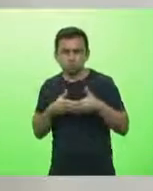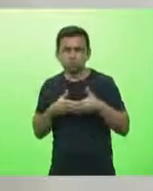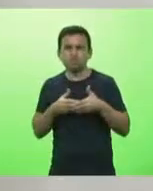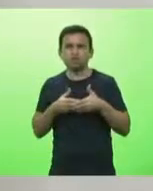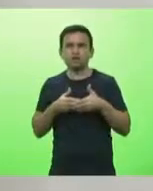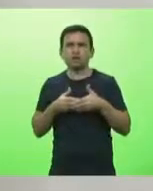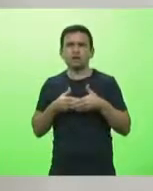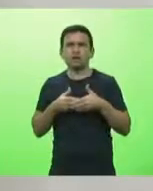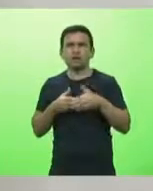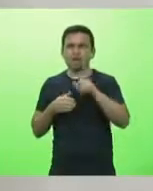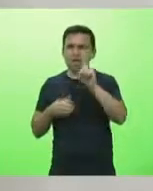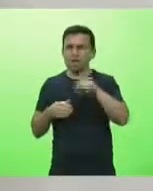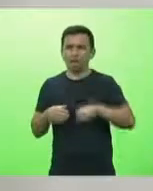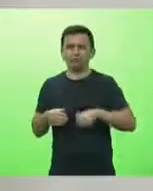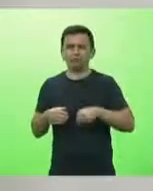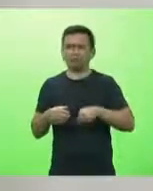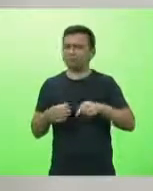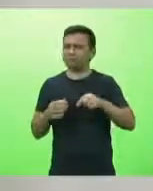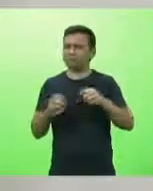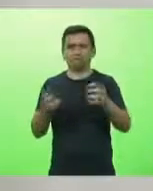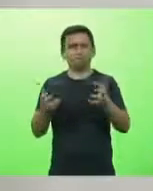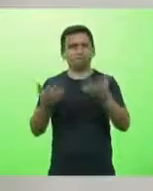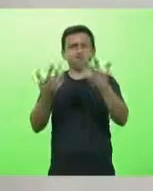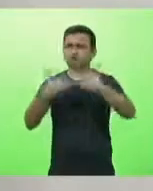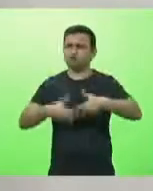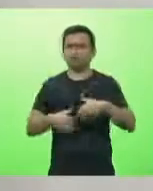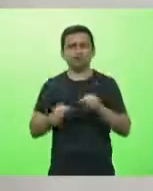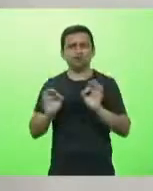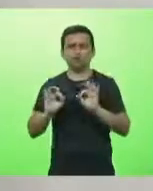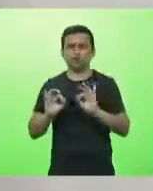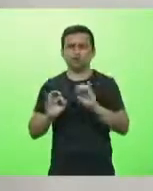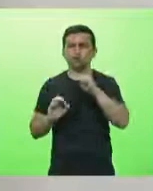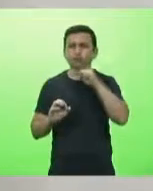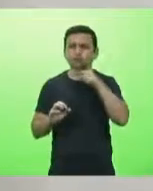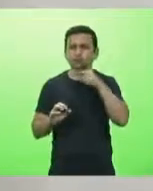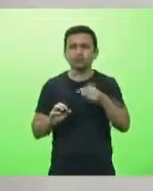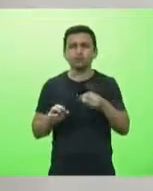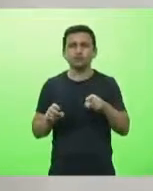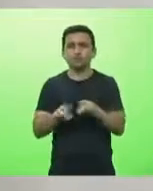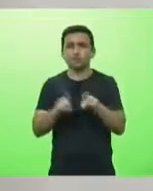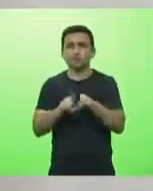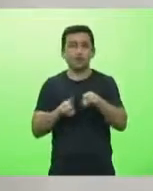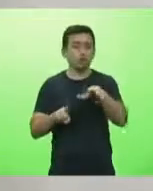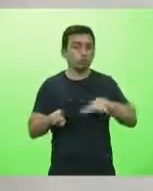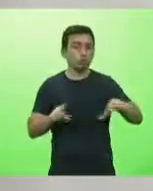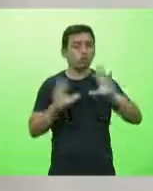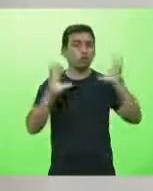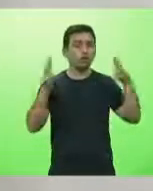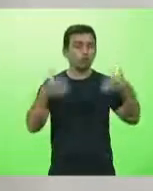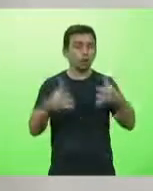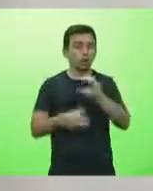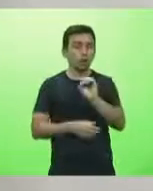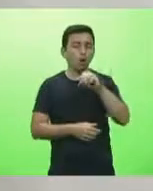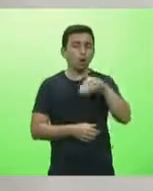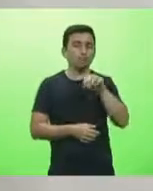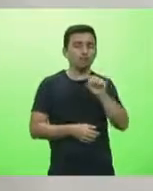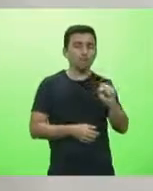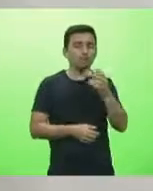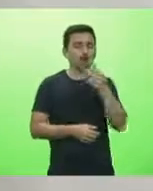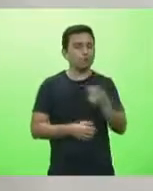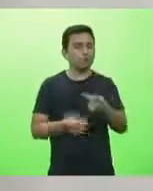contra direitos fundamentais da Carta Magna e condenada até mesmo pela própria Organização Mundial da Saúde, nas